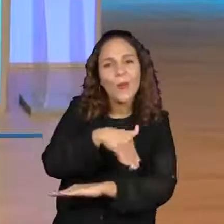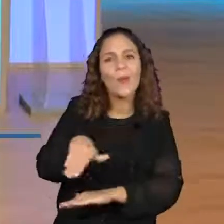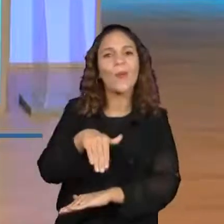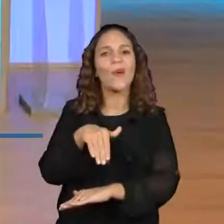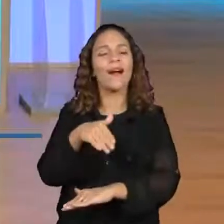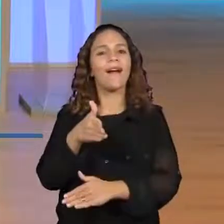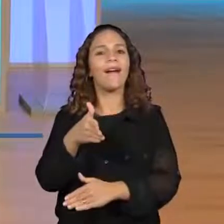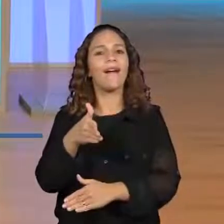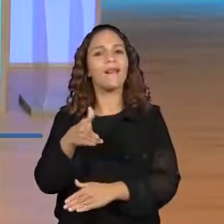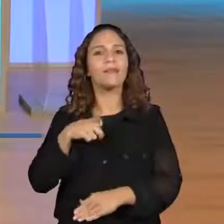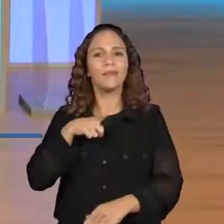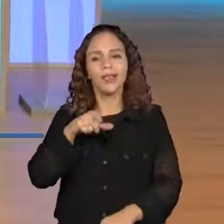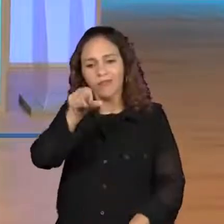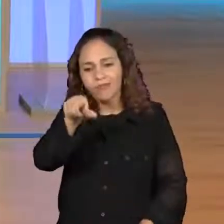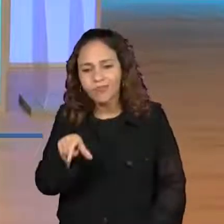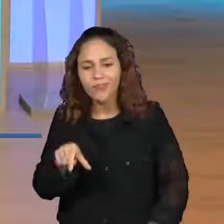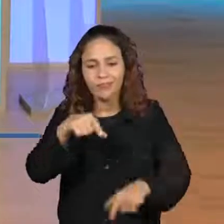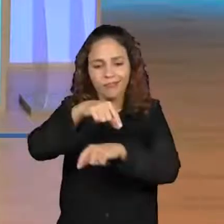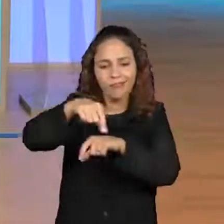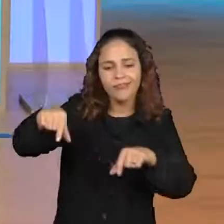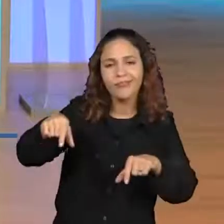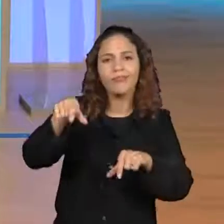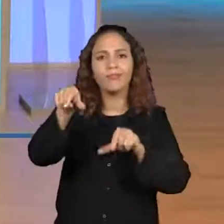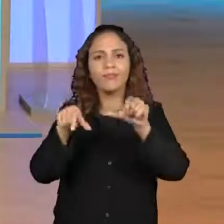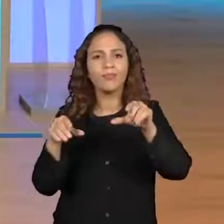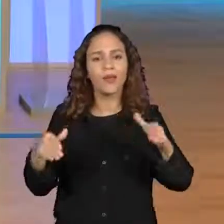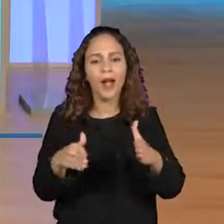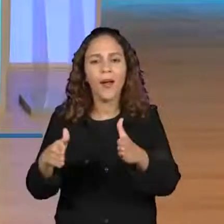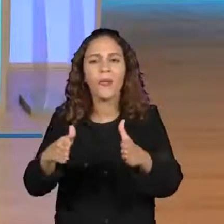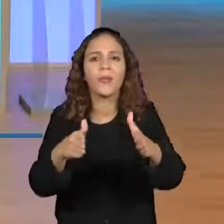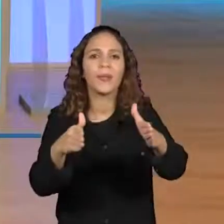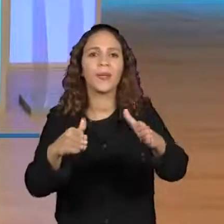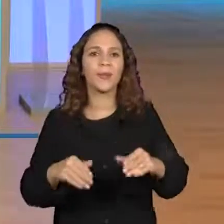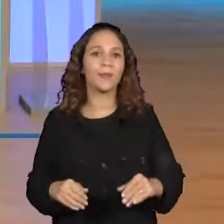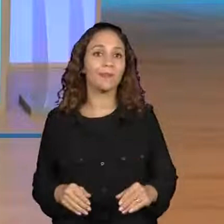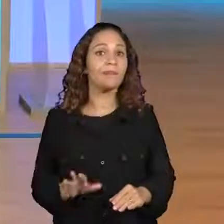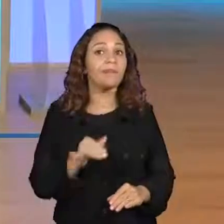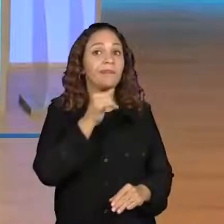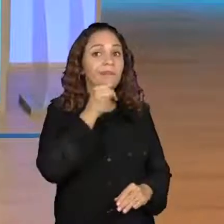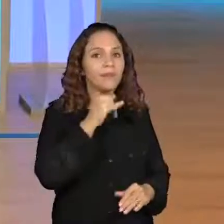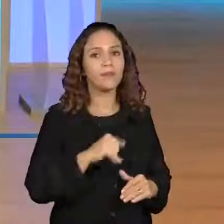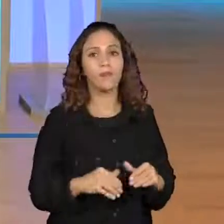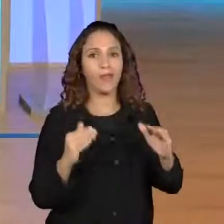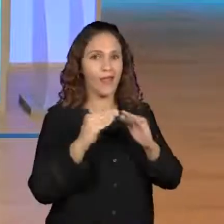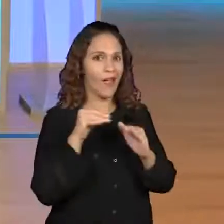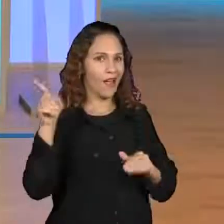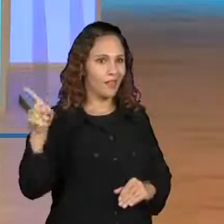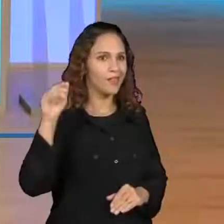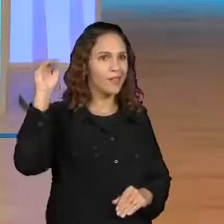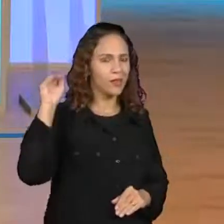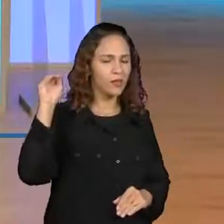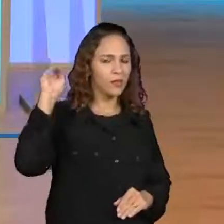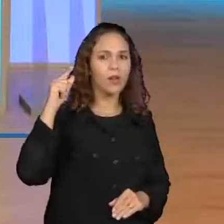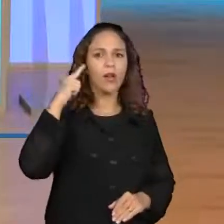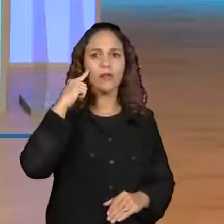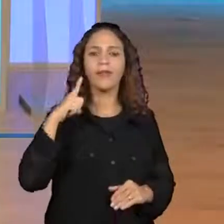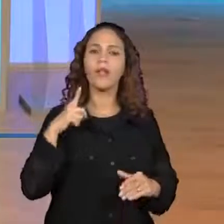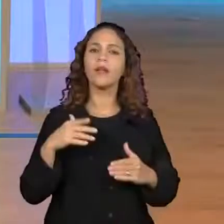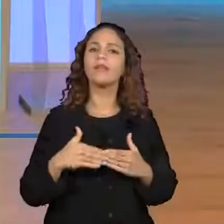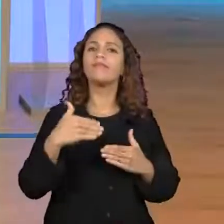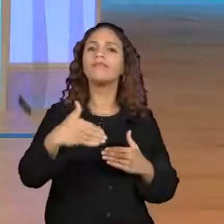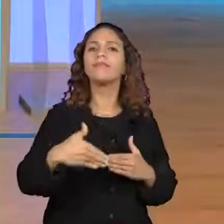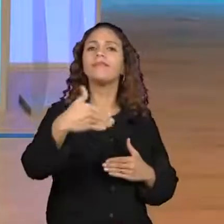de espaços, não é? De trajetos. Por exemplo, falar assim, a casa da ProJoyce fica a duas quadras da